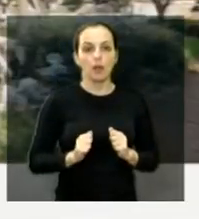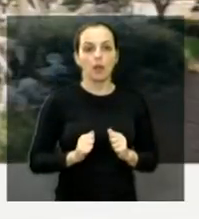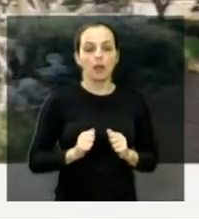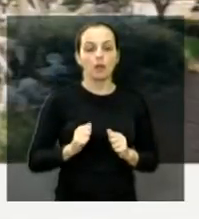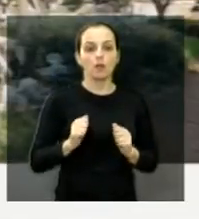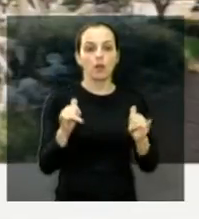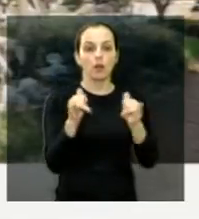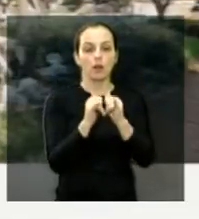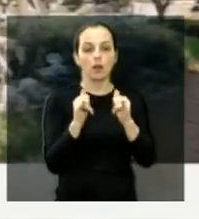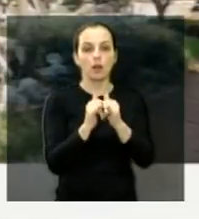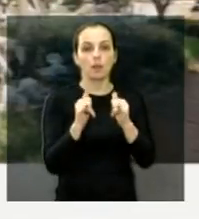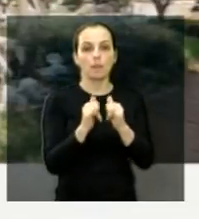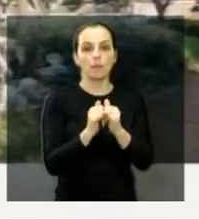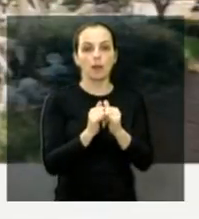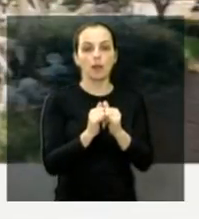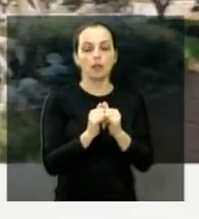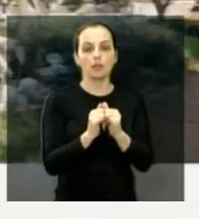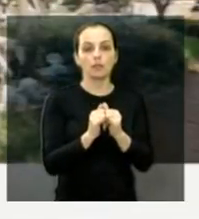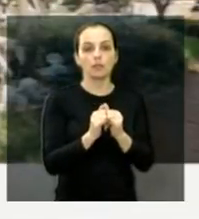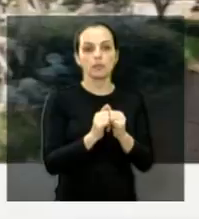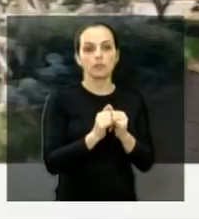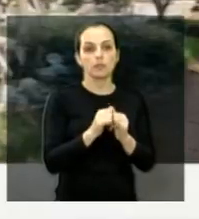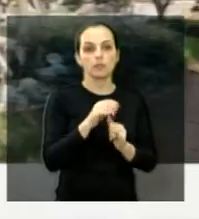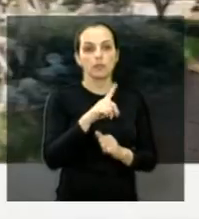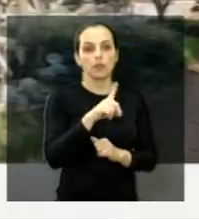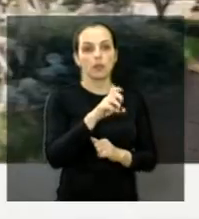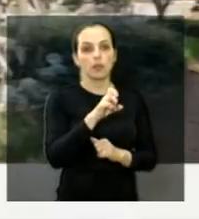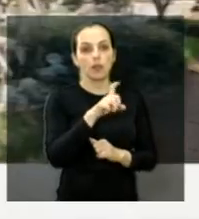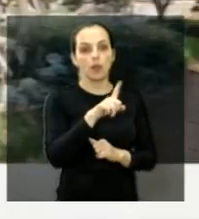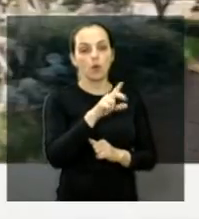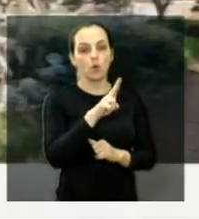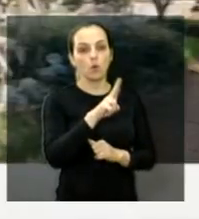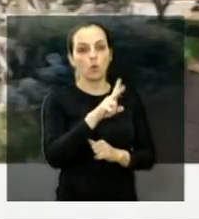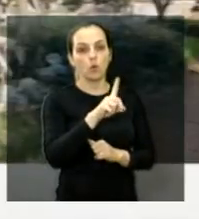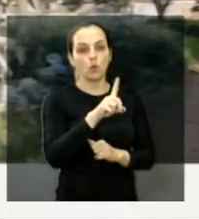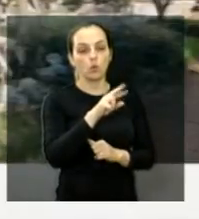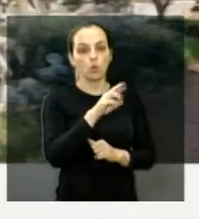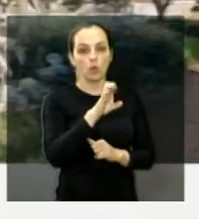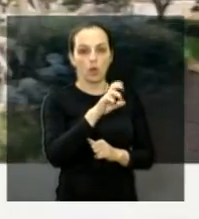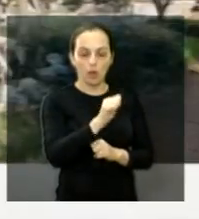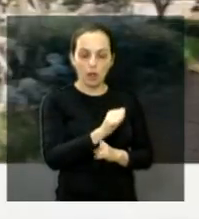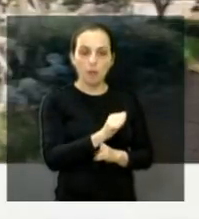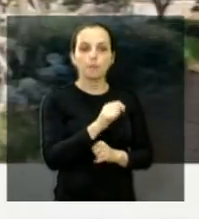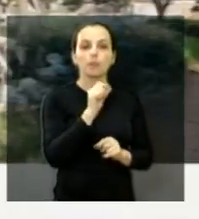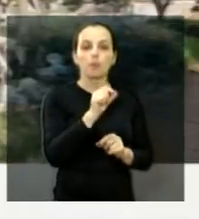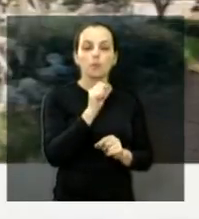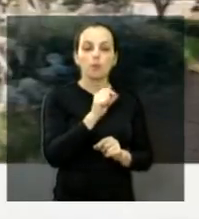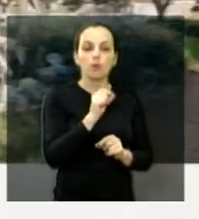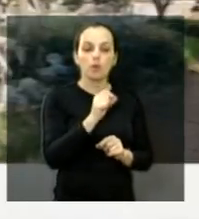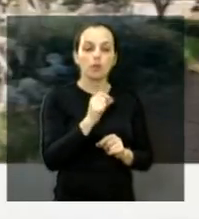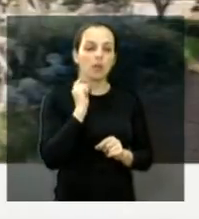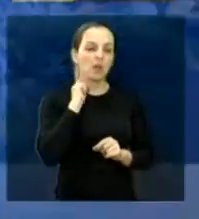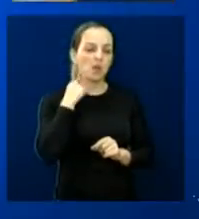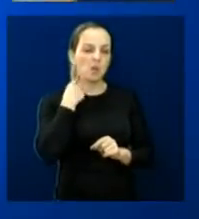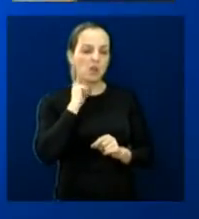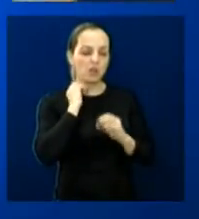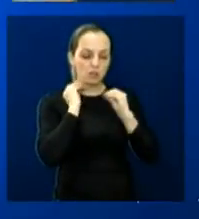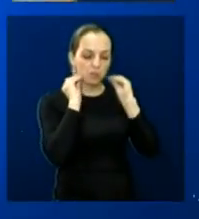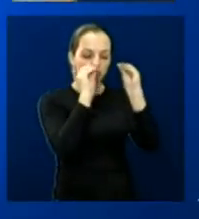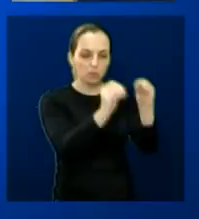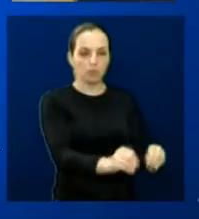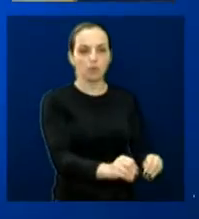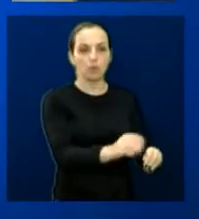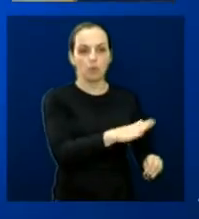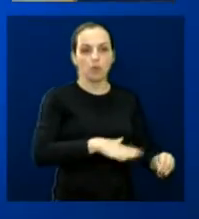Vila Xavier, pois o local estava sendo utilizado como descarte de lixo. Até sofá